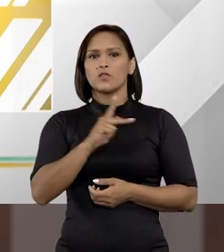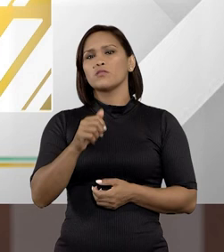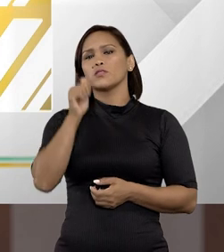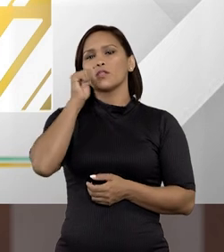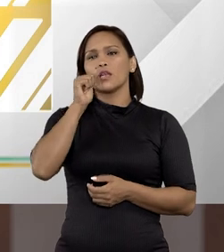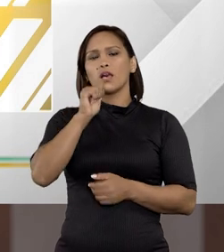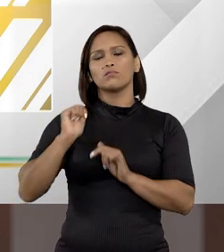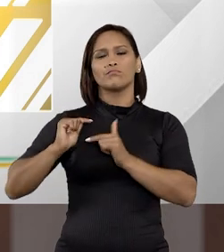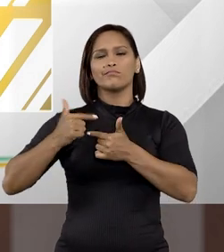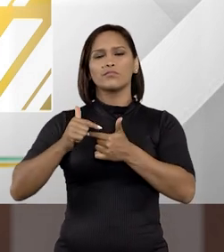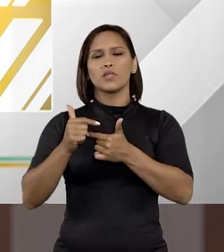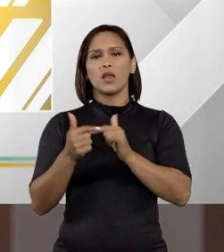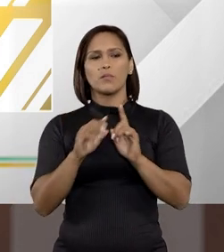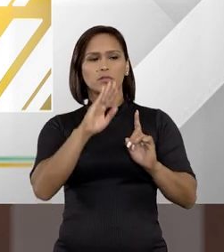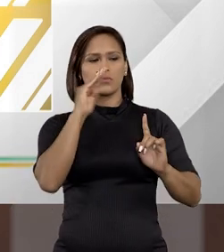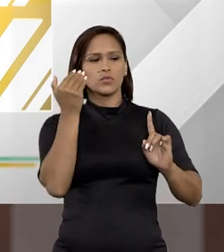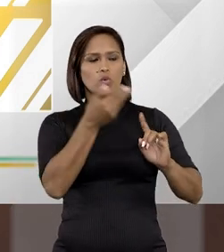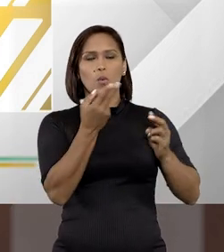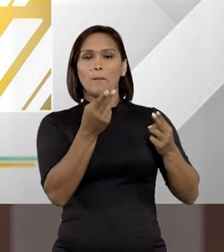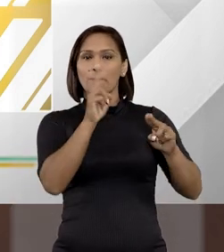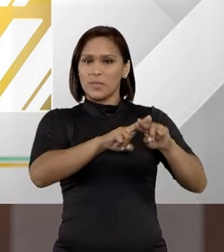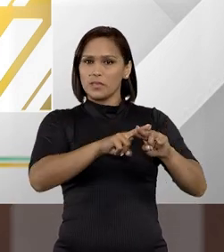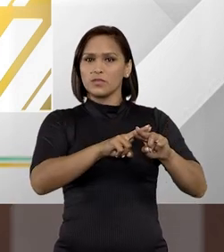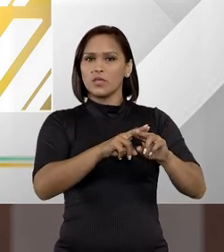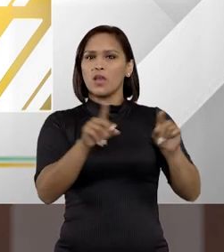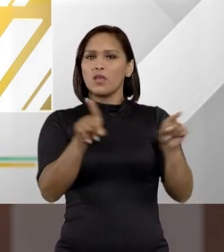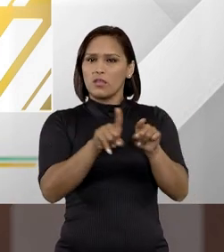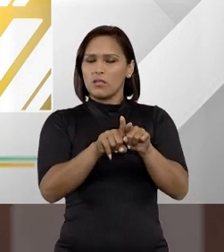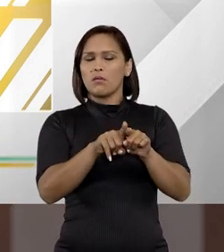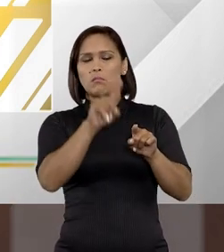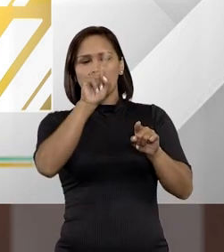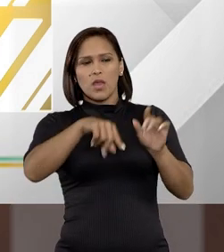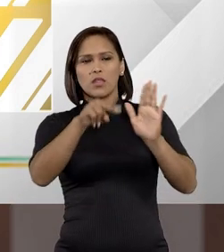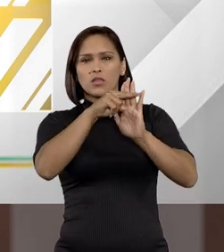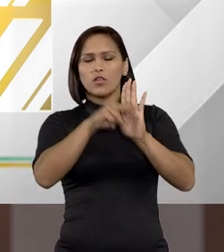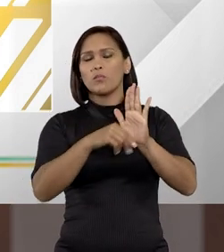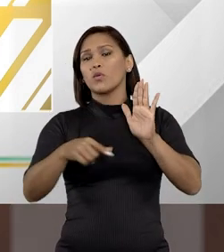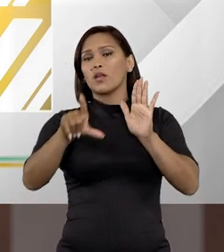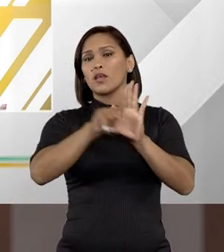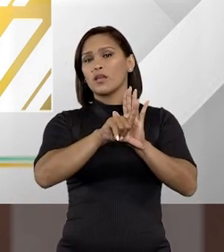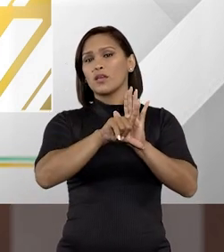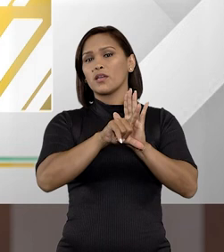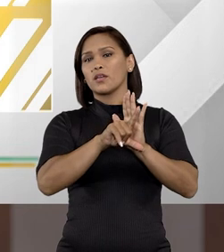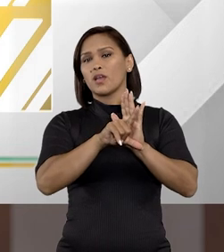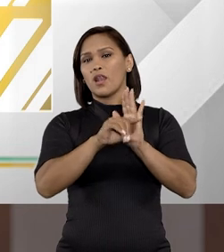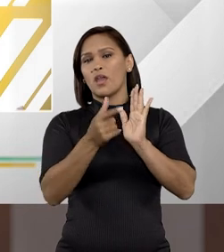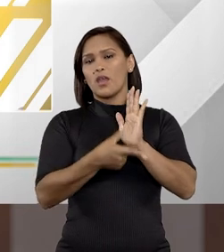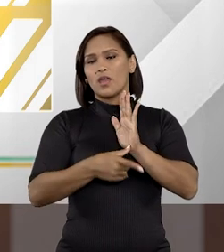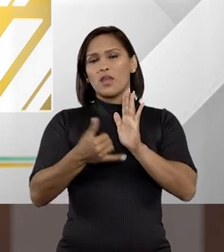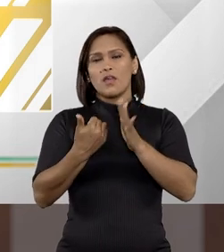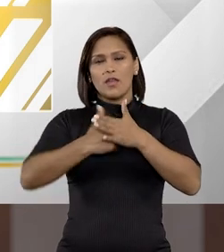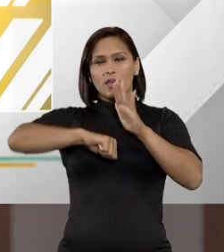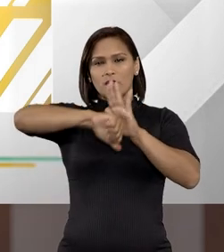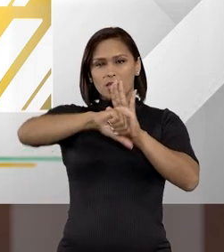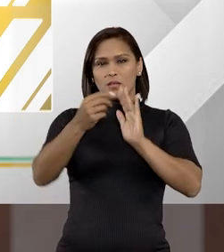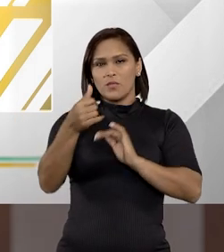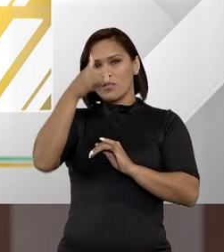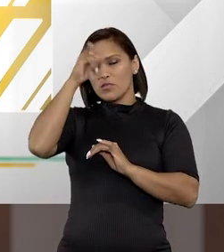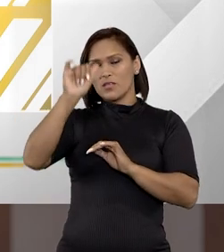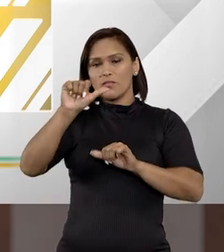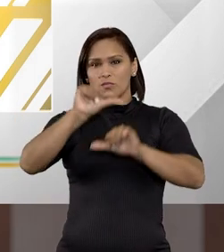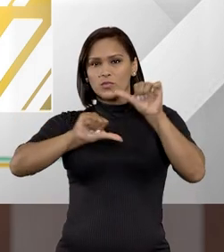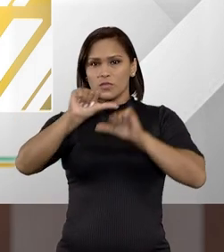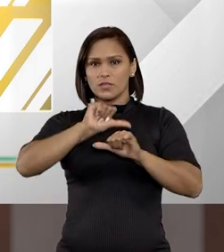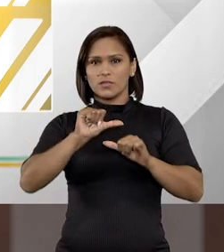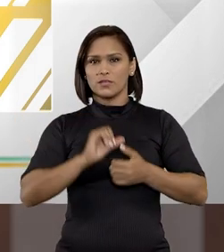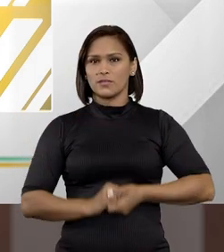Professor Ilana, o tratamento do preso é um assunto também abordado na norma, né? O que a lei anticrime trouxe de mudança em relação